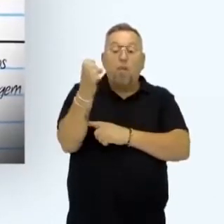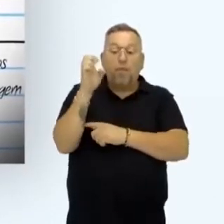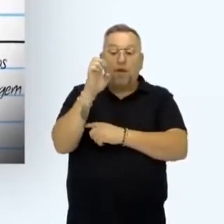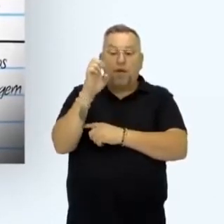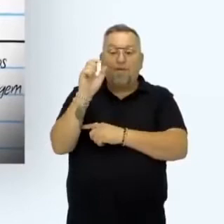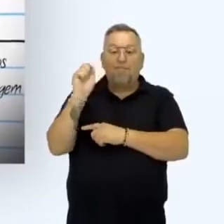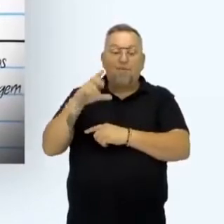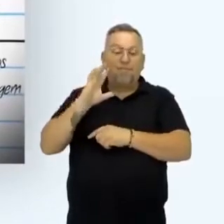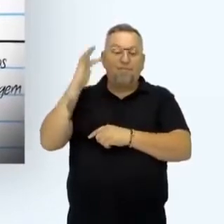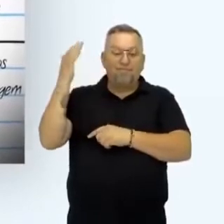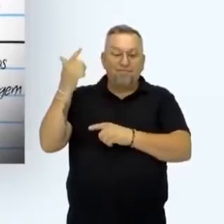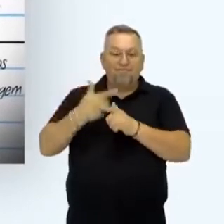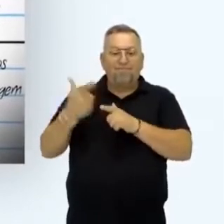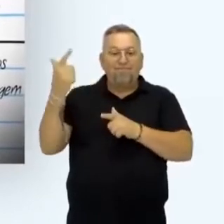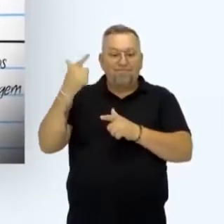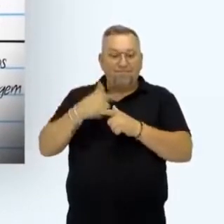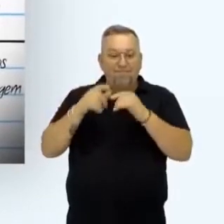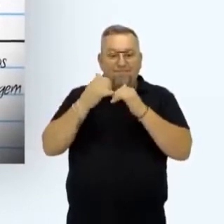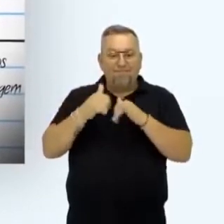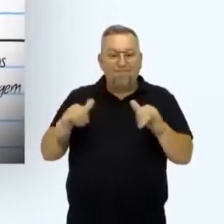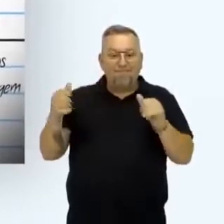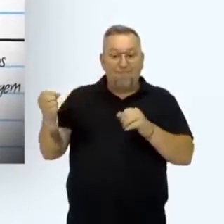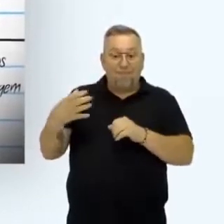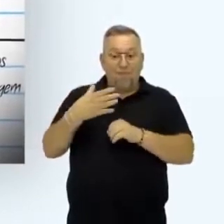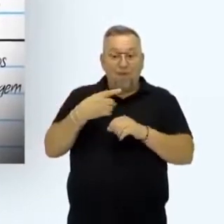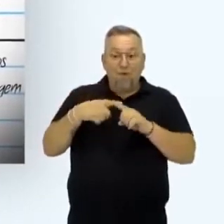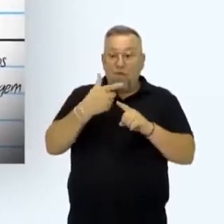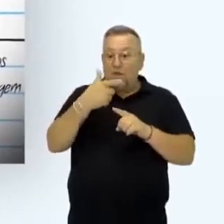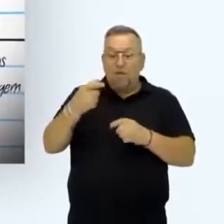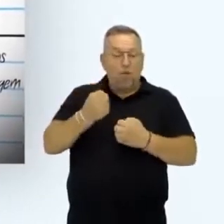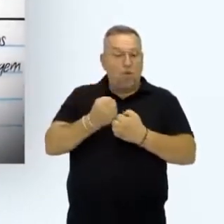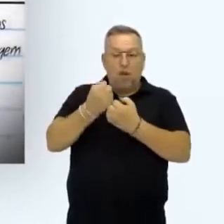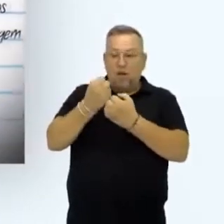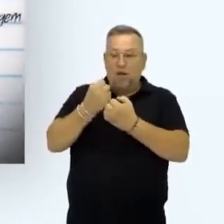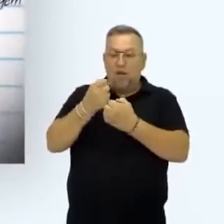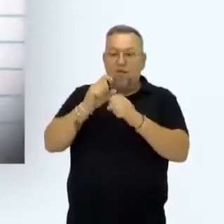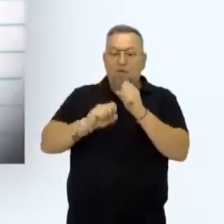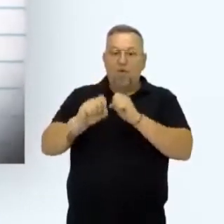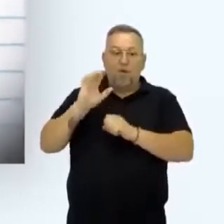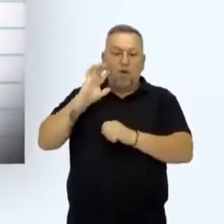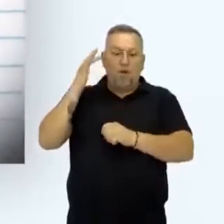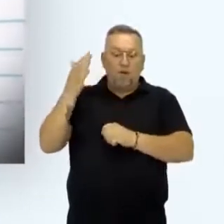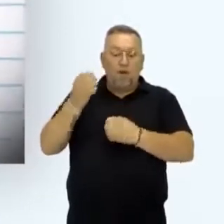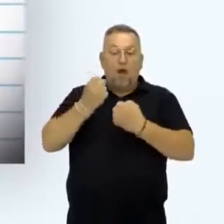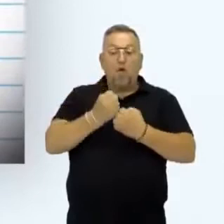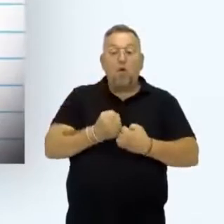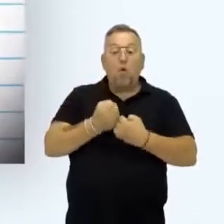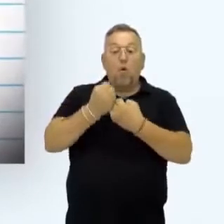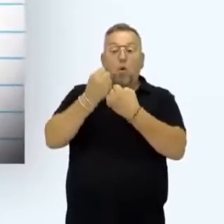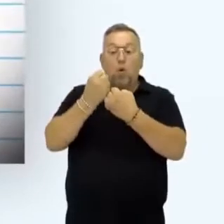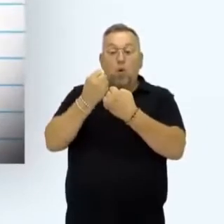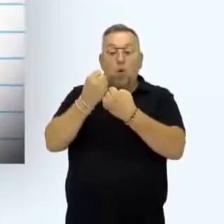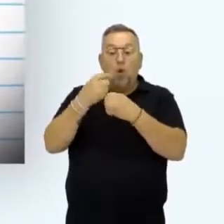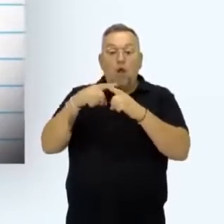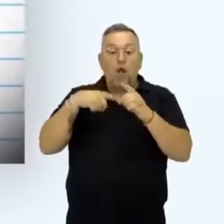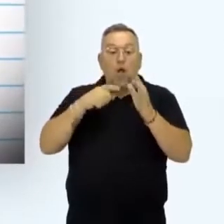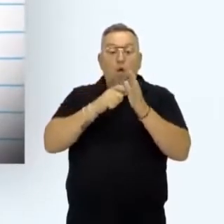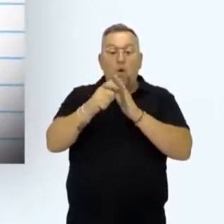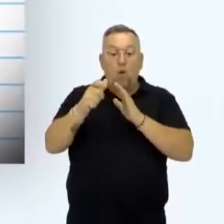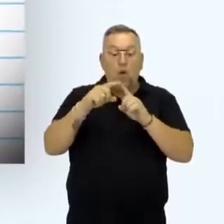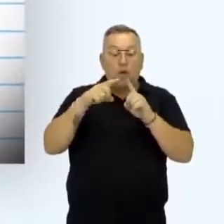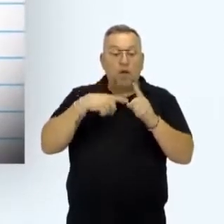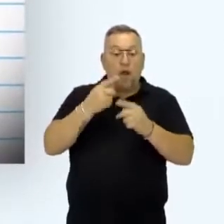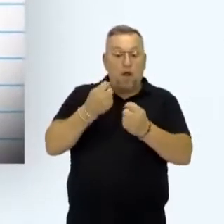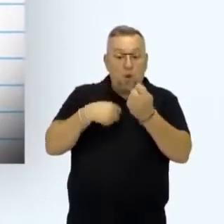Caso contrário, corre-se o risco de se ter energia renovável, mas não sustentável. Afinal, a sustentabilidade é um conceito que envolve as